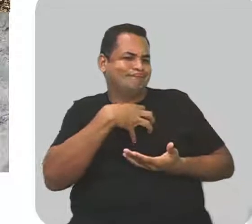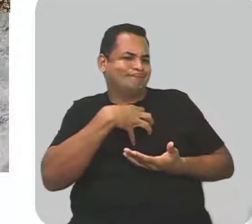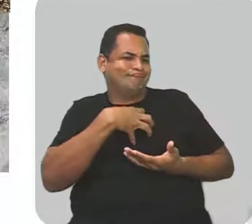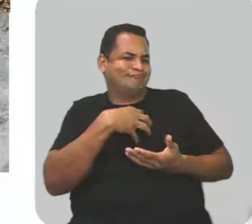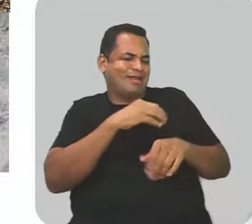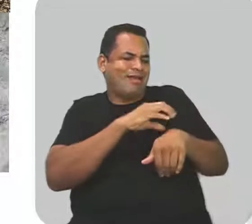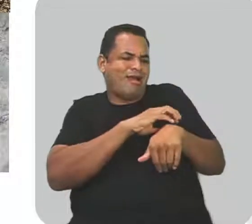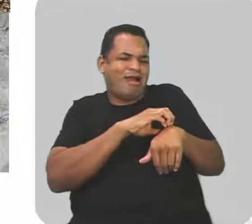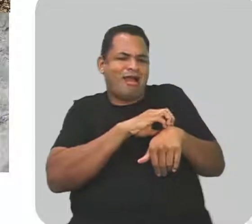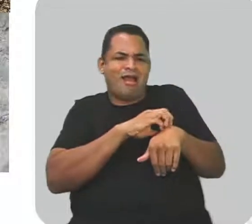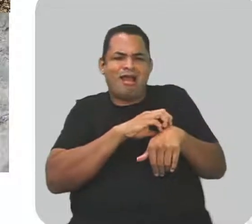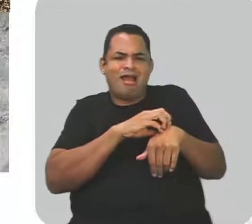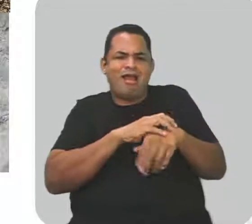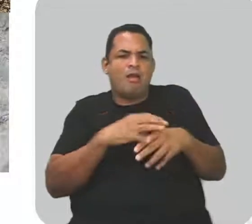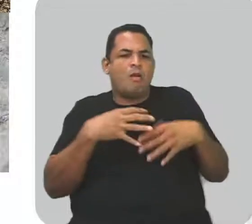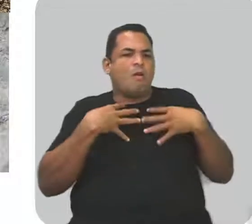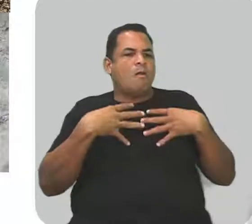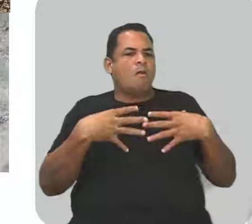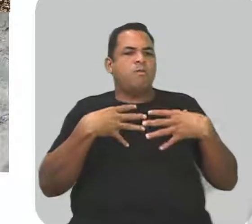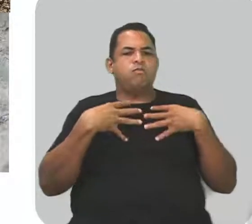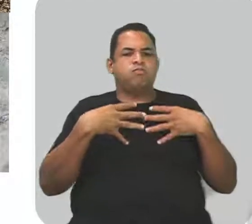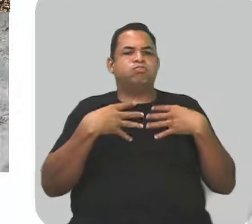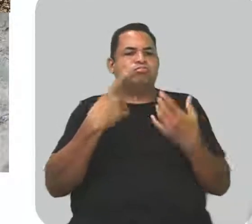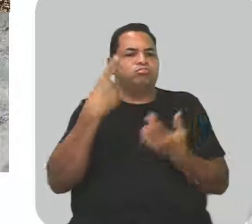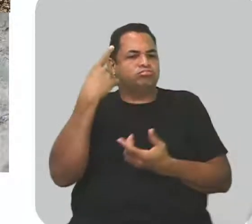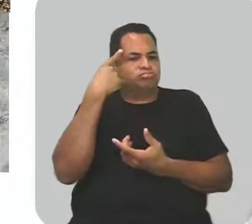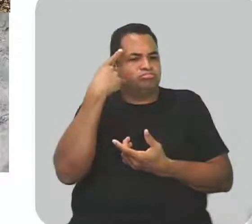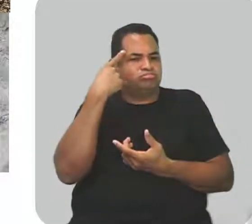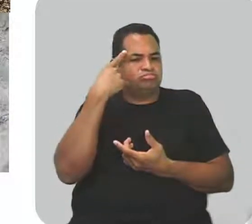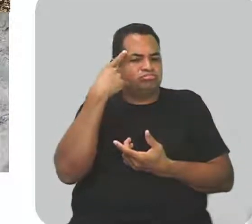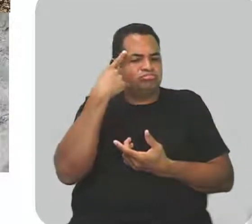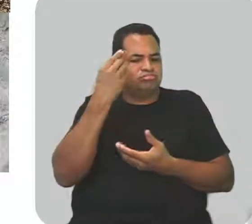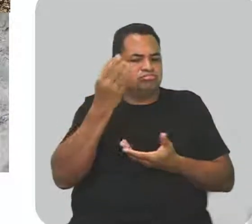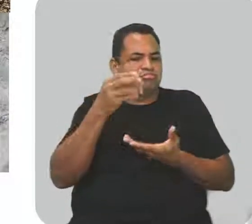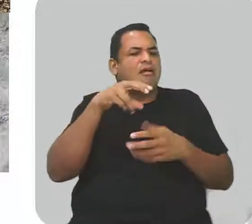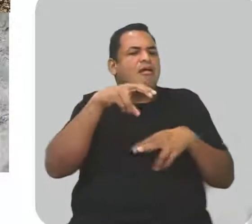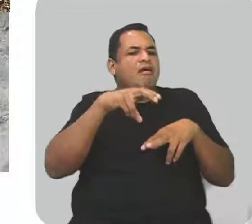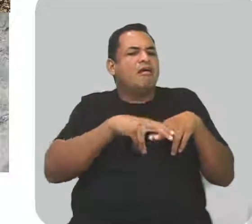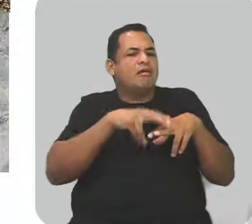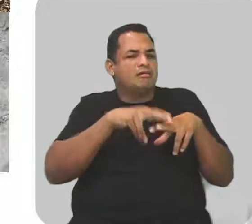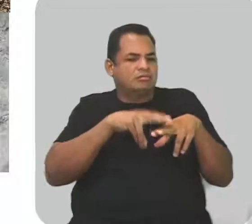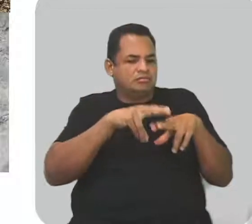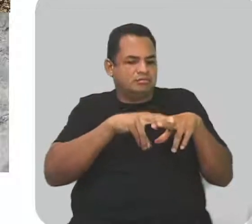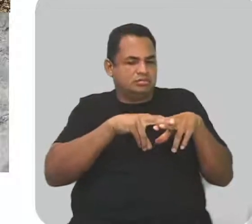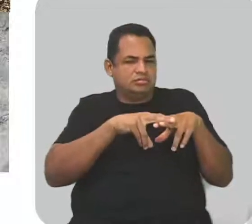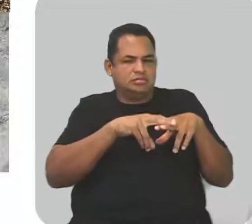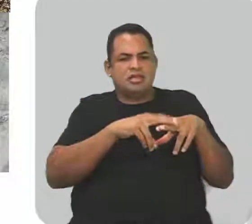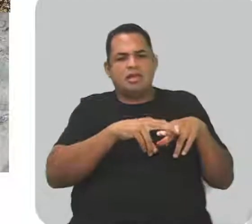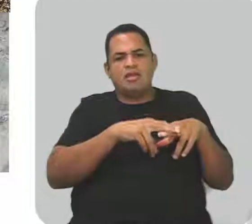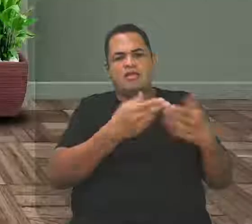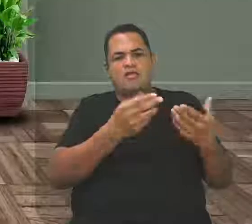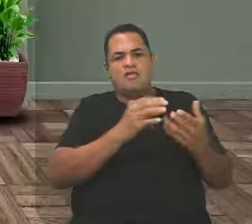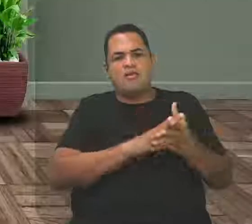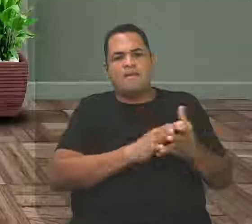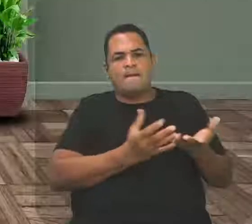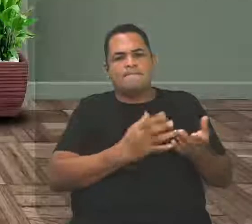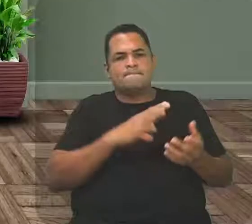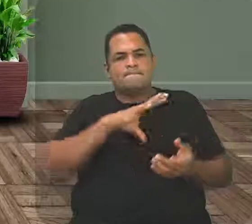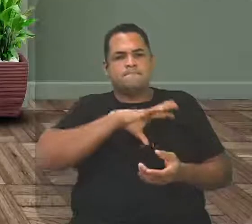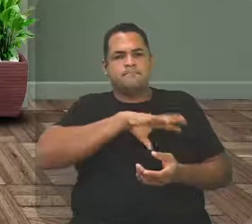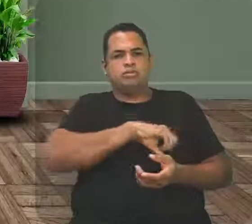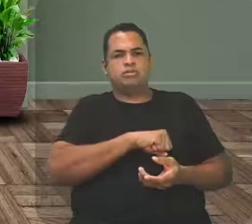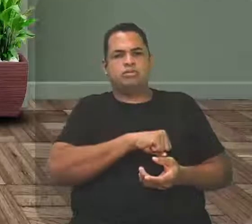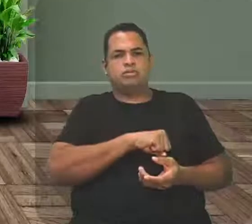coceira, este calor. Eu acho que sentei no formigueiro do amor. Ai, gente.